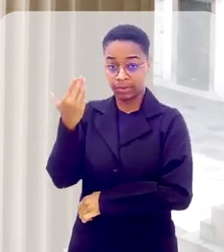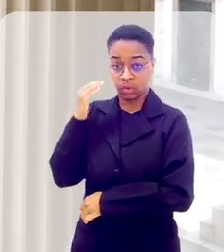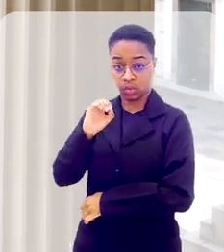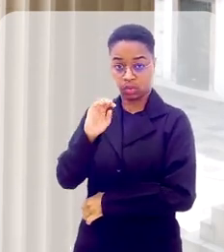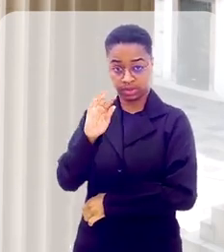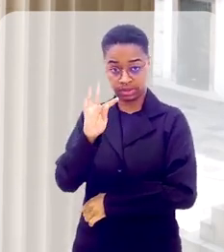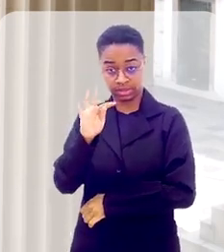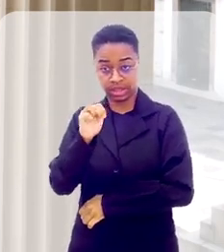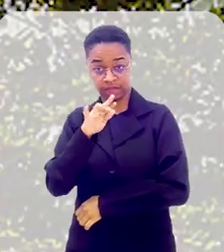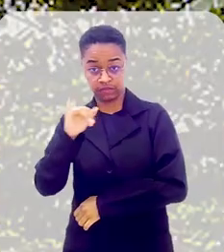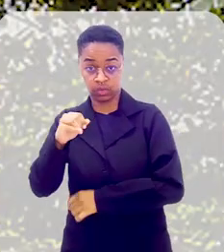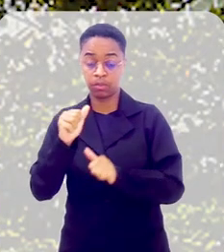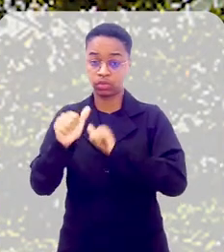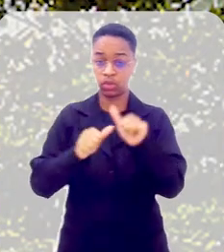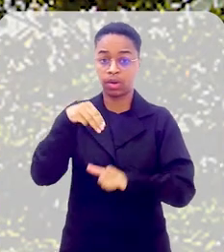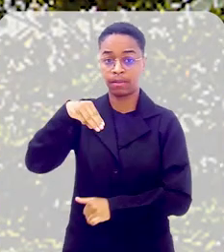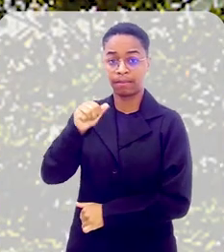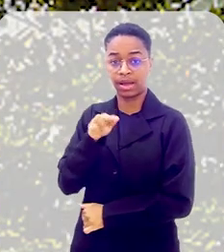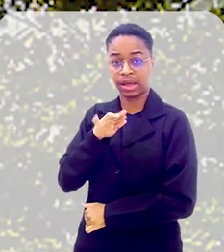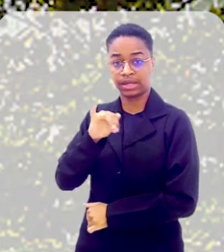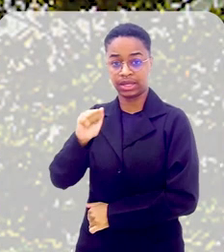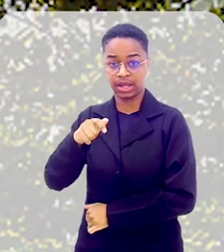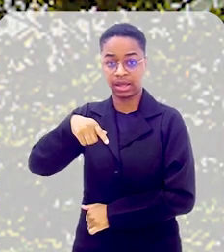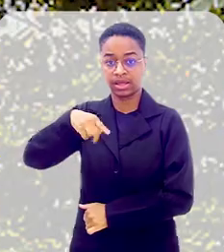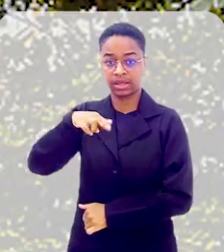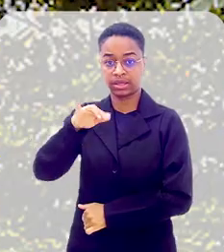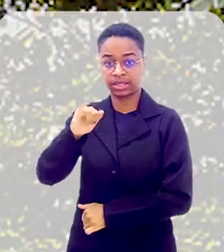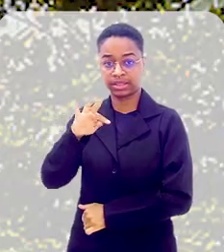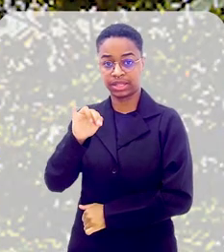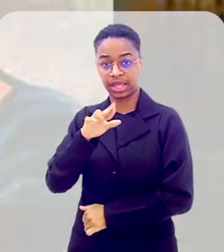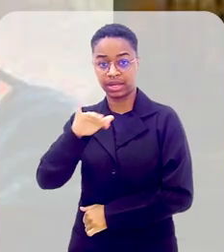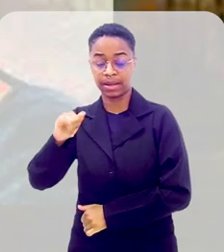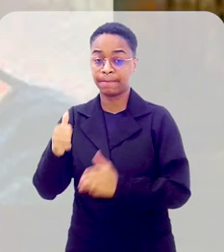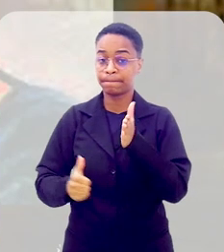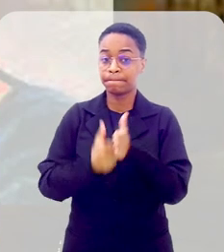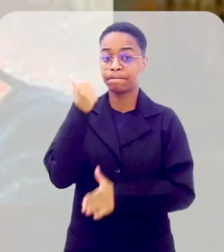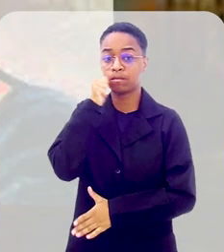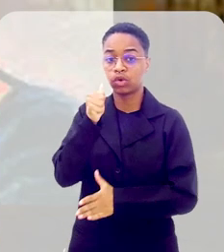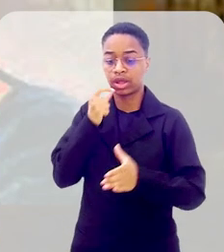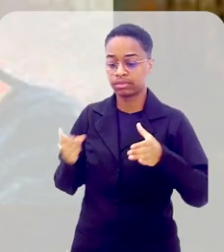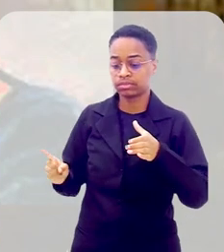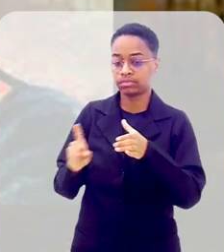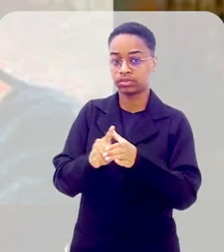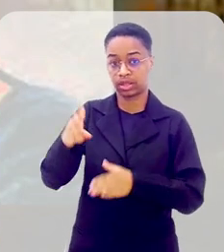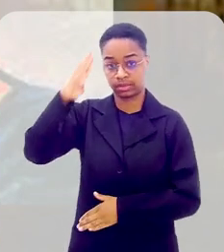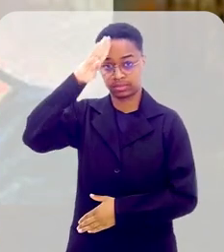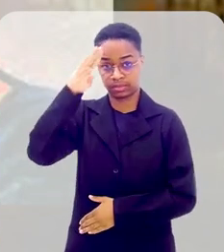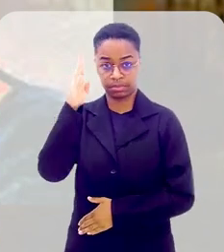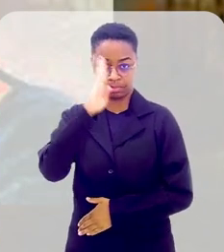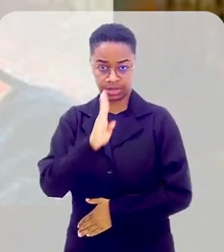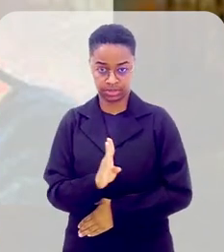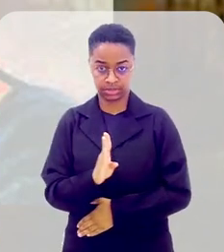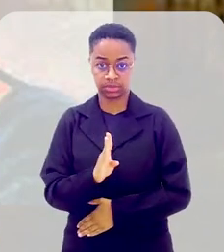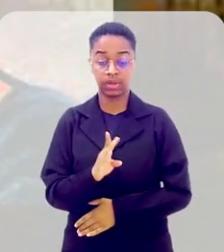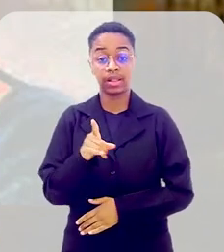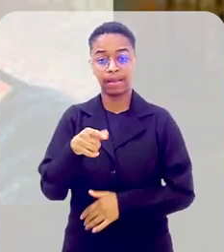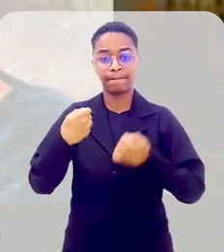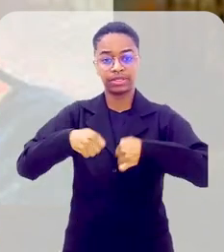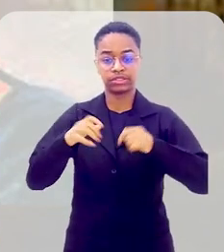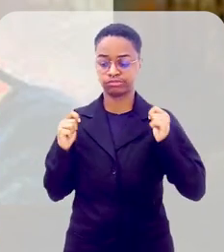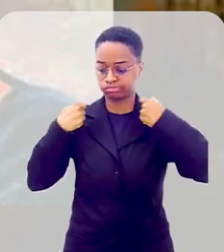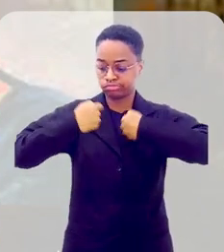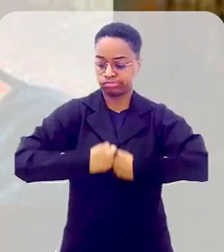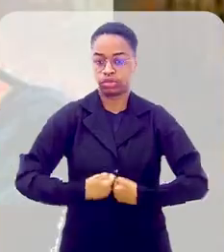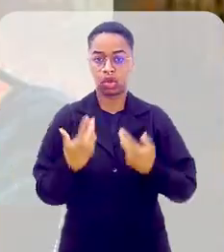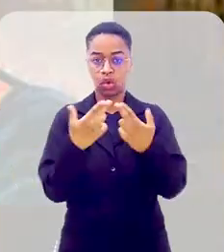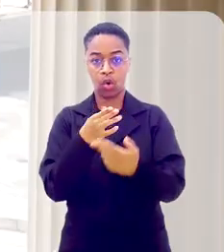Silva foi rebatizada como Rua Maria Quitéria, heroína da pátria, primeira mulher a integrar as Forças Armadas Brasileiras. Teve que se